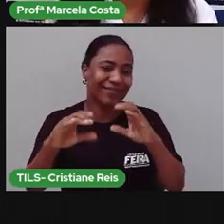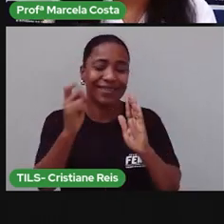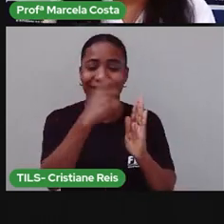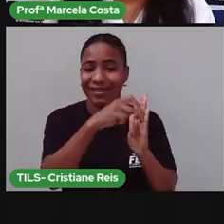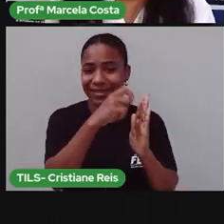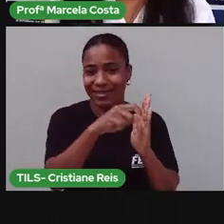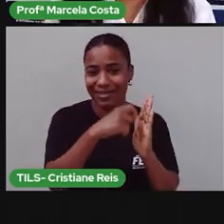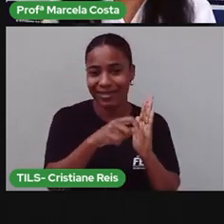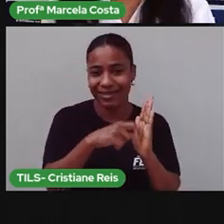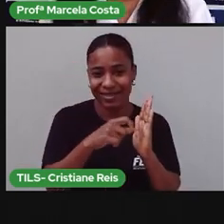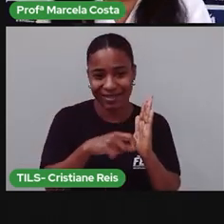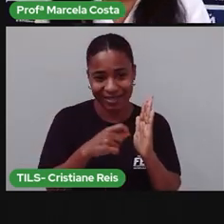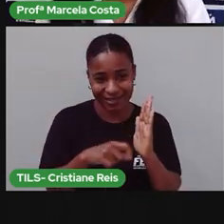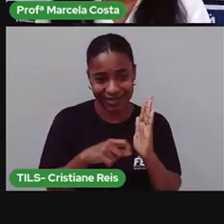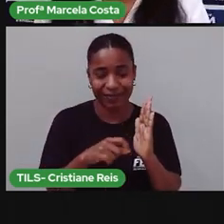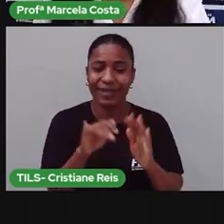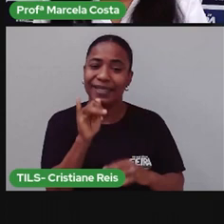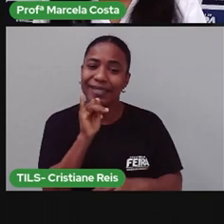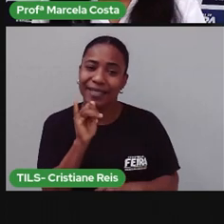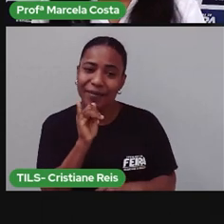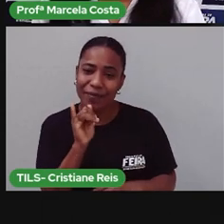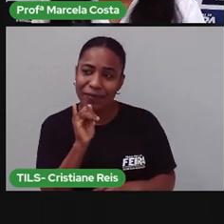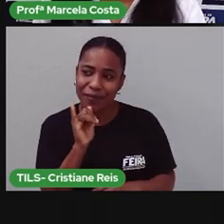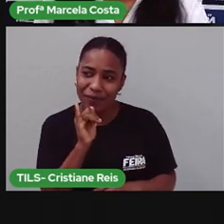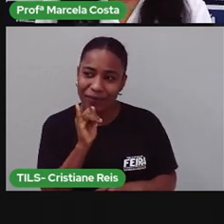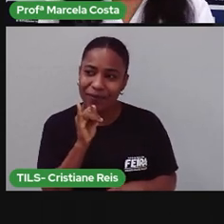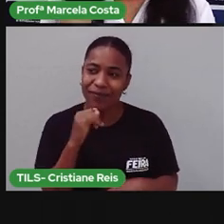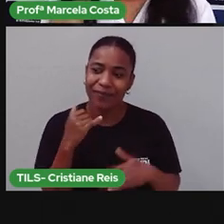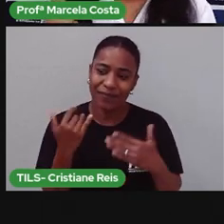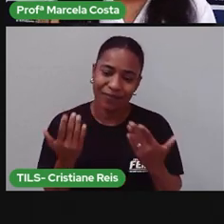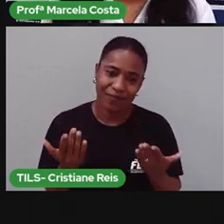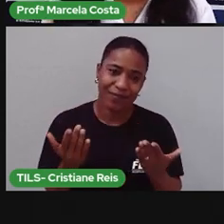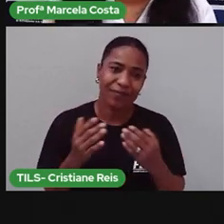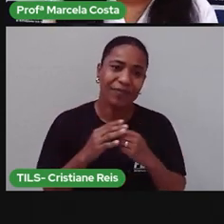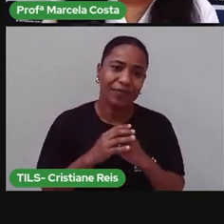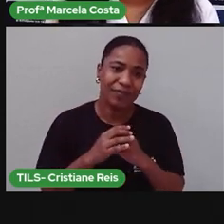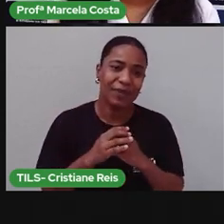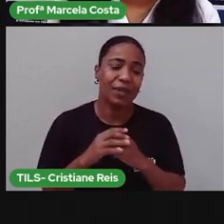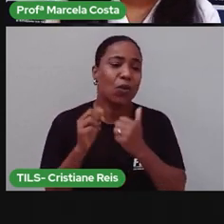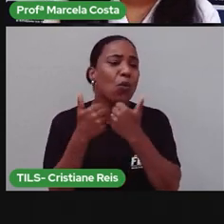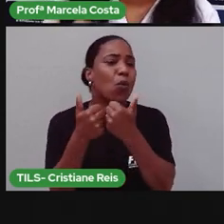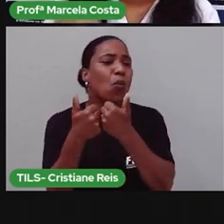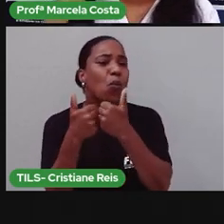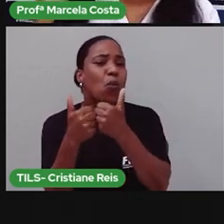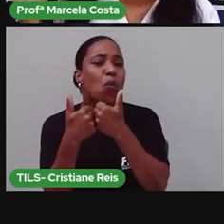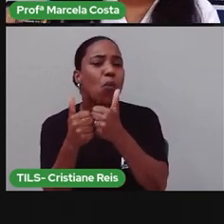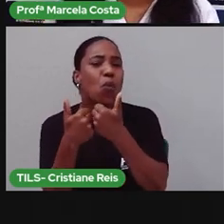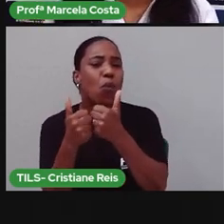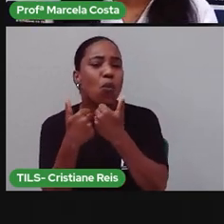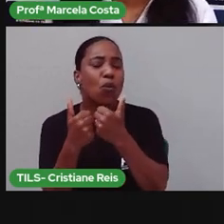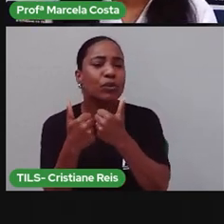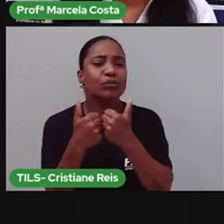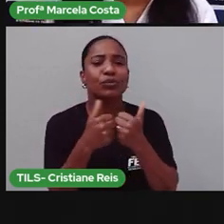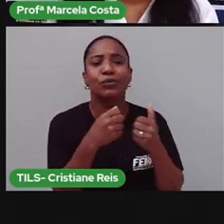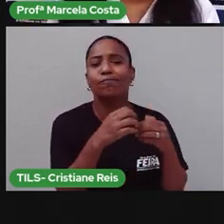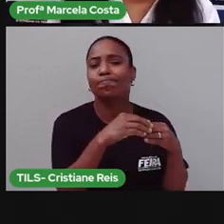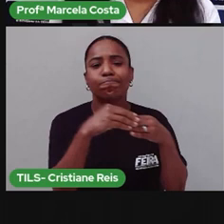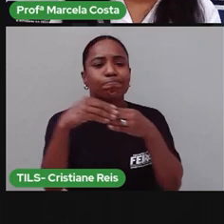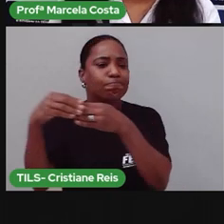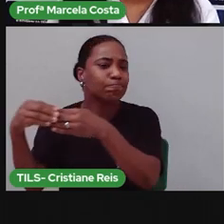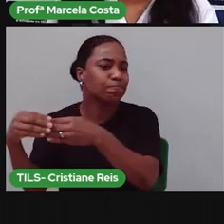escrita. Por exemplo, para você saber qual ônibus você pega para ir para o seu bairro,